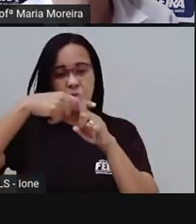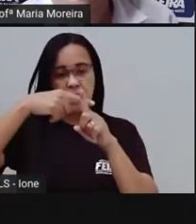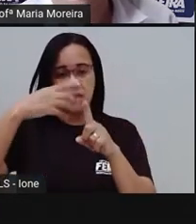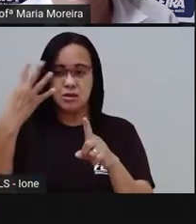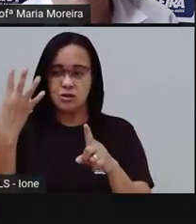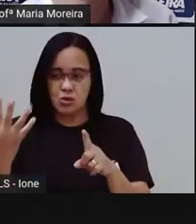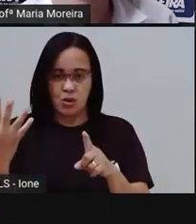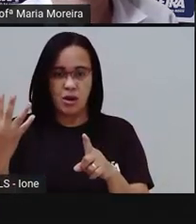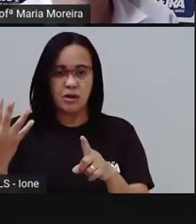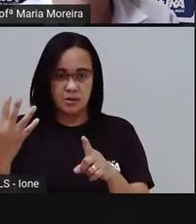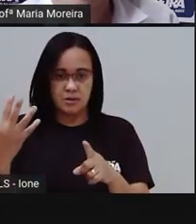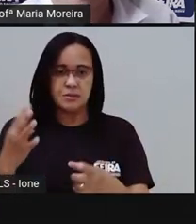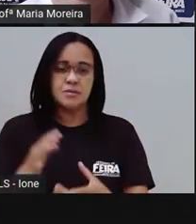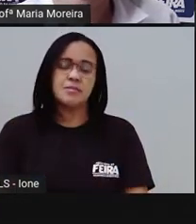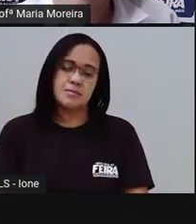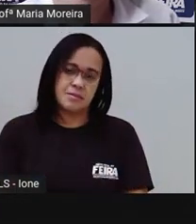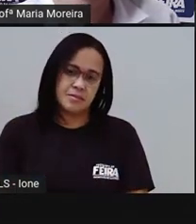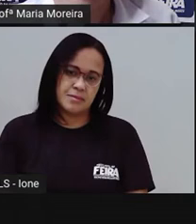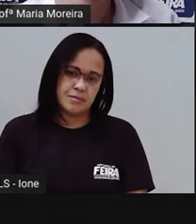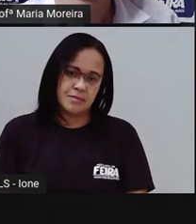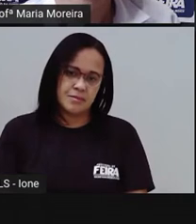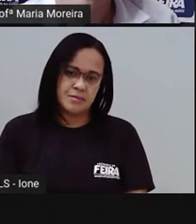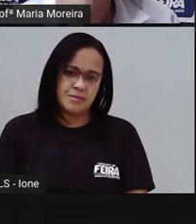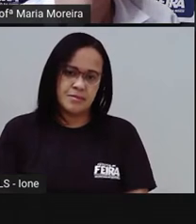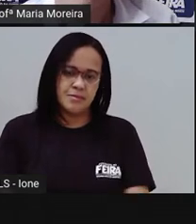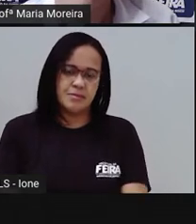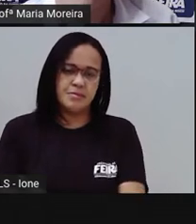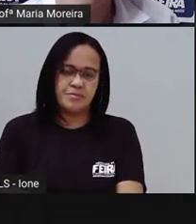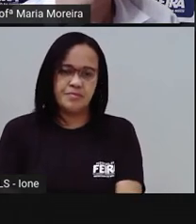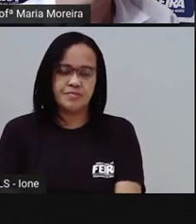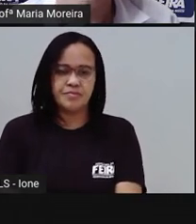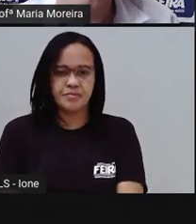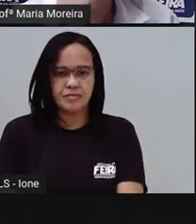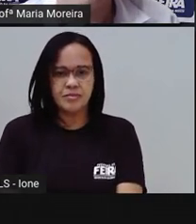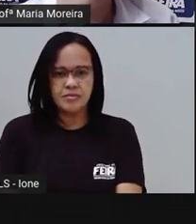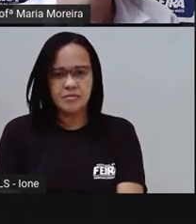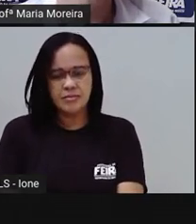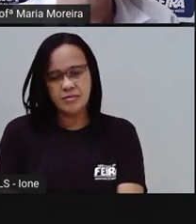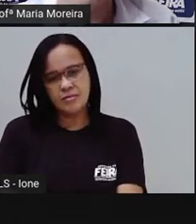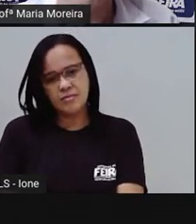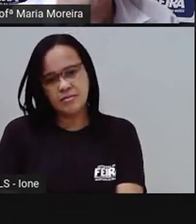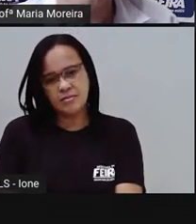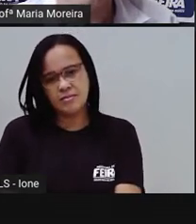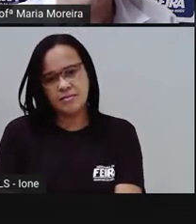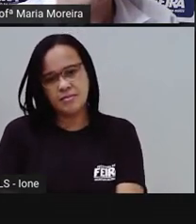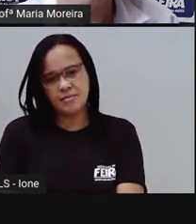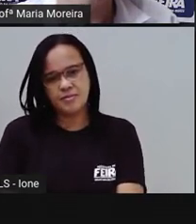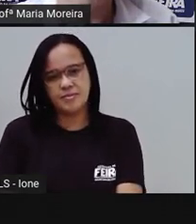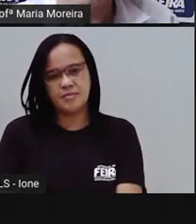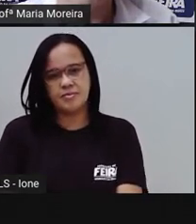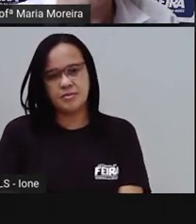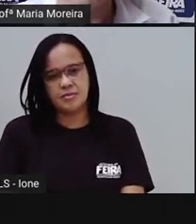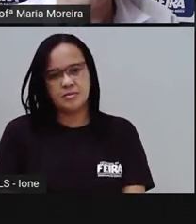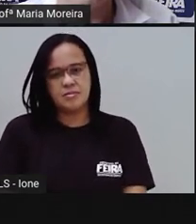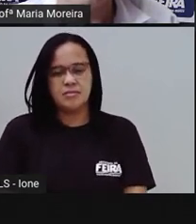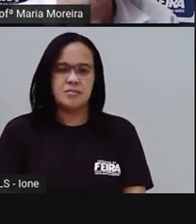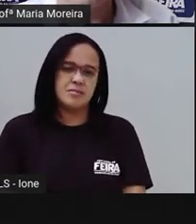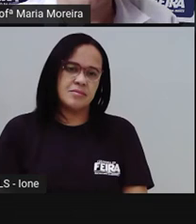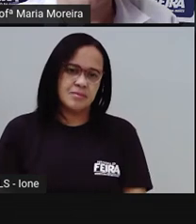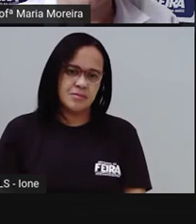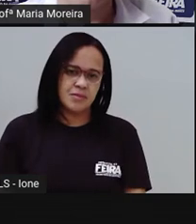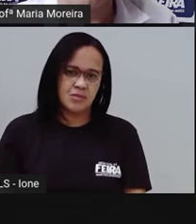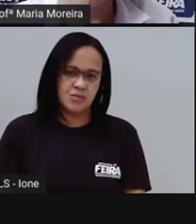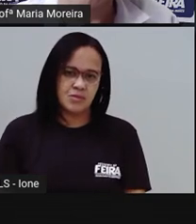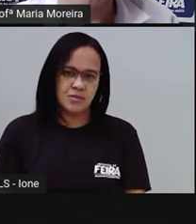até colocar aqui no cantinho. Deixa eu arrumar isso aqui direitinho pra você ficar bem organizadinho, bem fofinho. Bem bonitinho, ó.